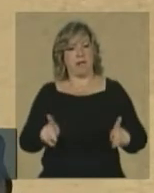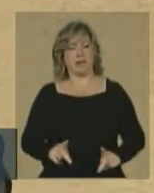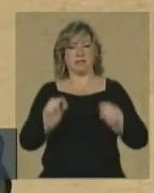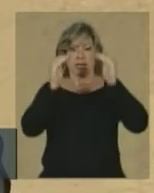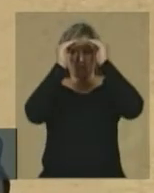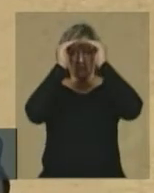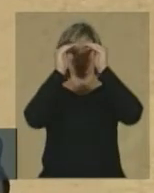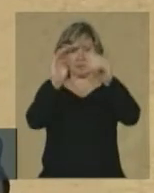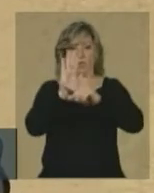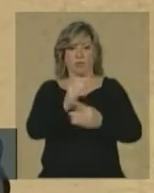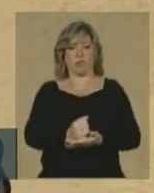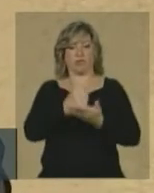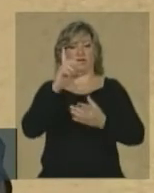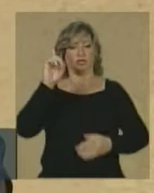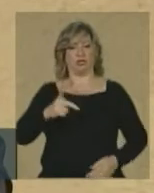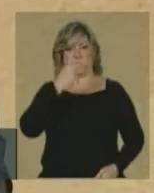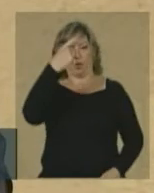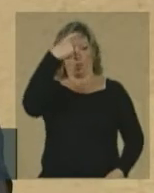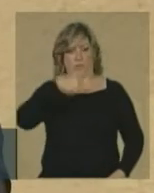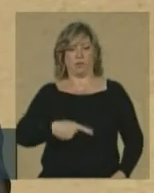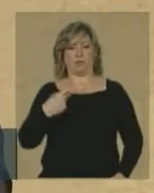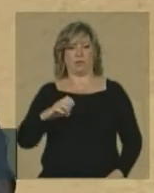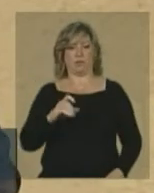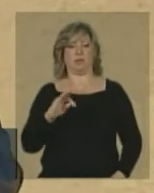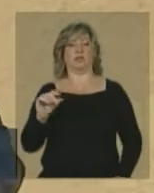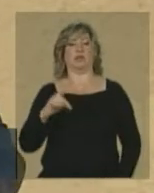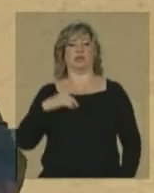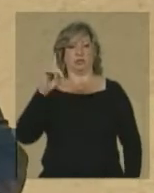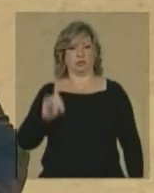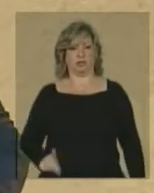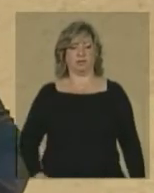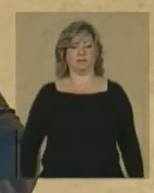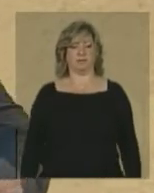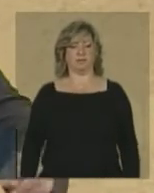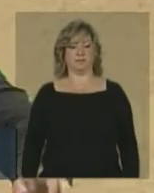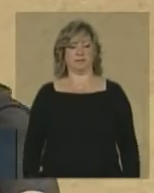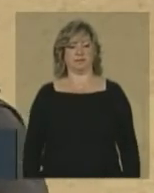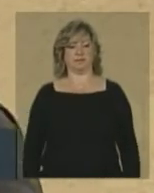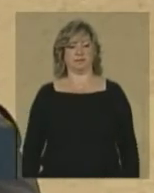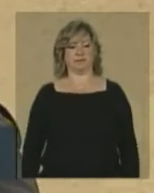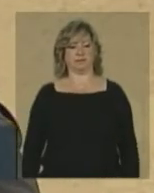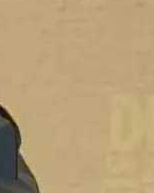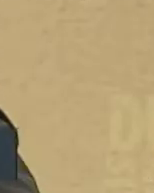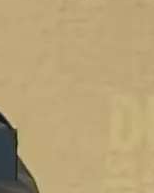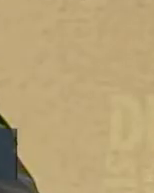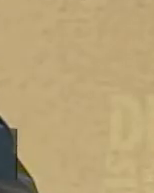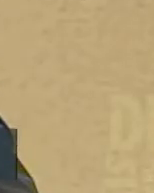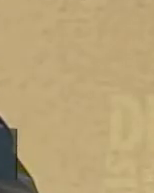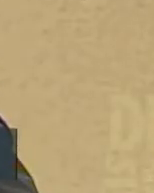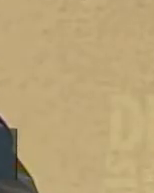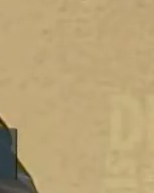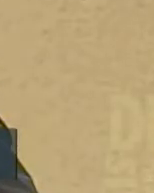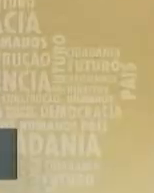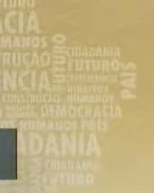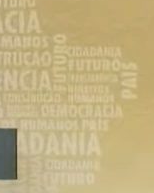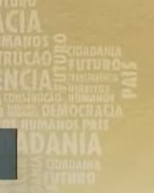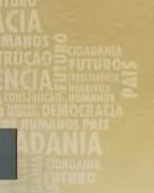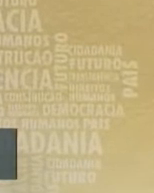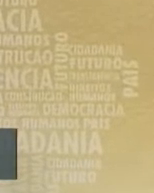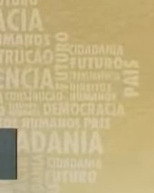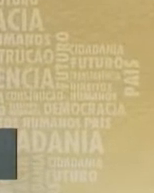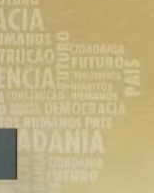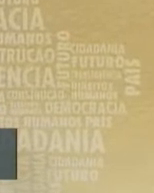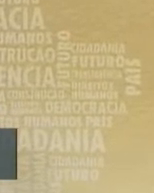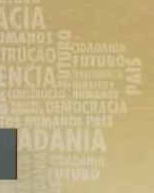respeito e promoção dos direitos humanos e do Estado Democrático de Direito. Ressalto aqui senhoras e senhores a relevância